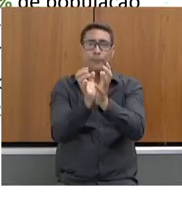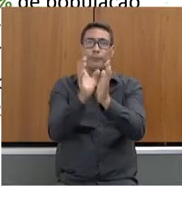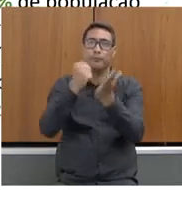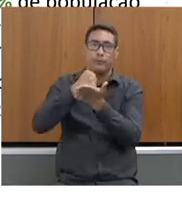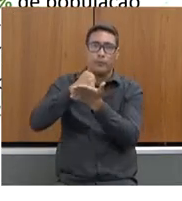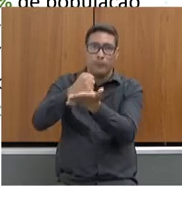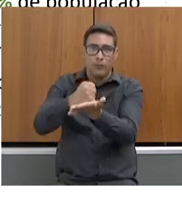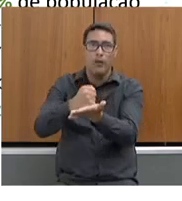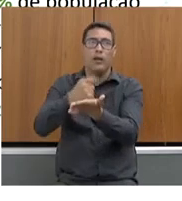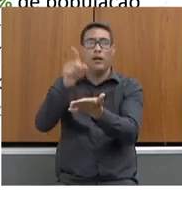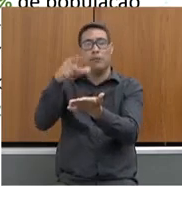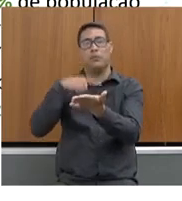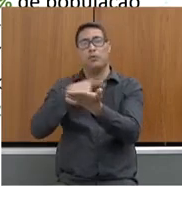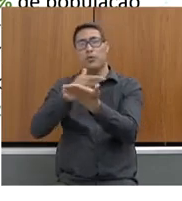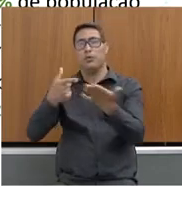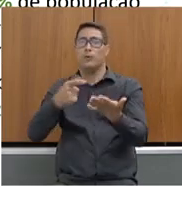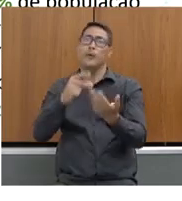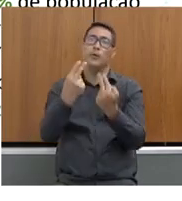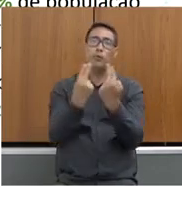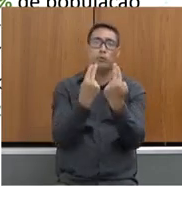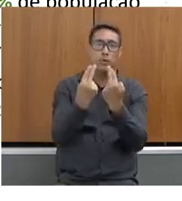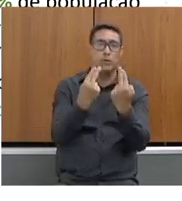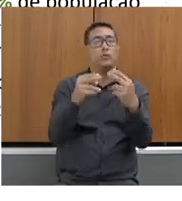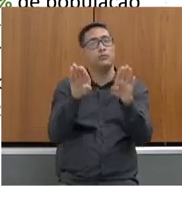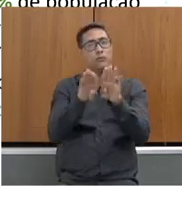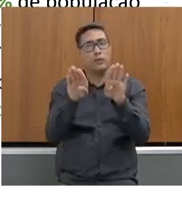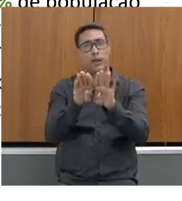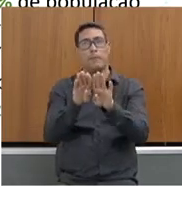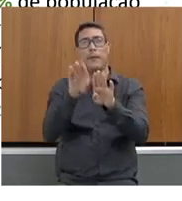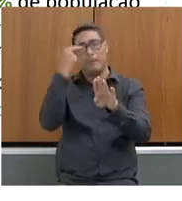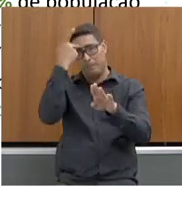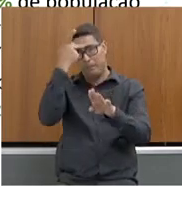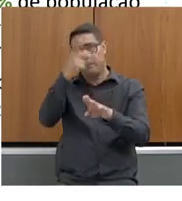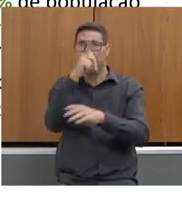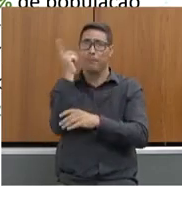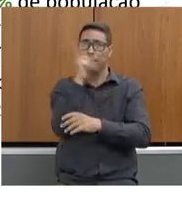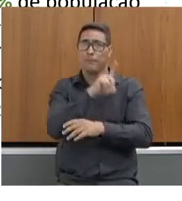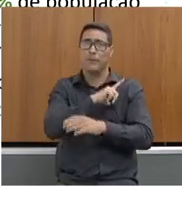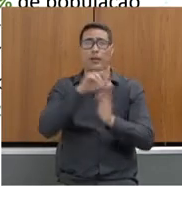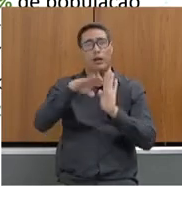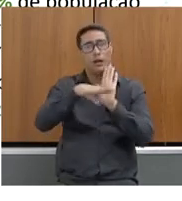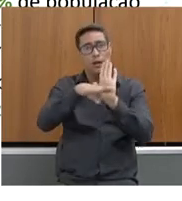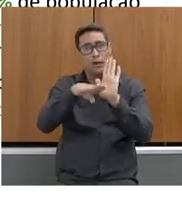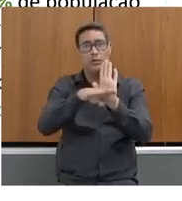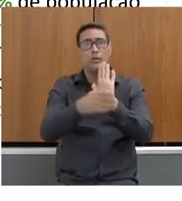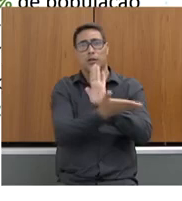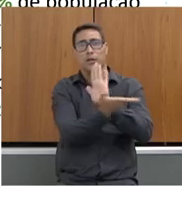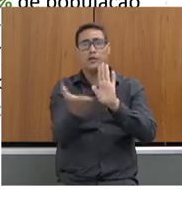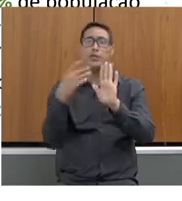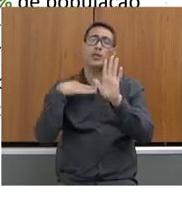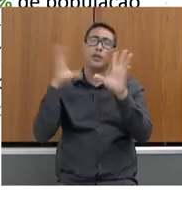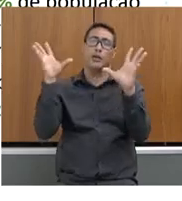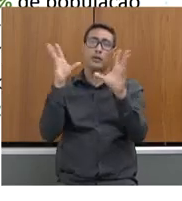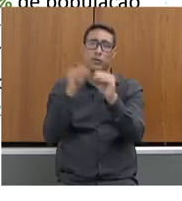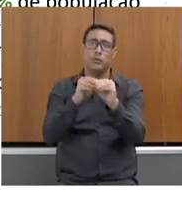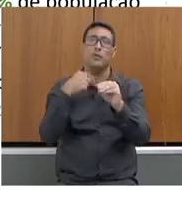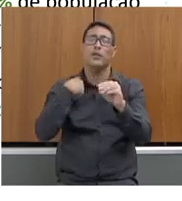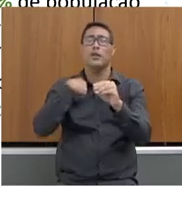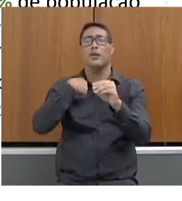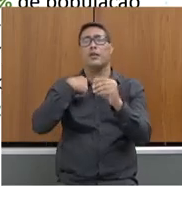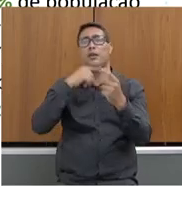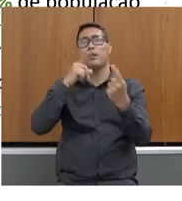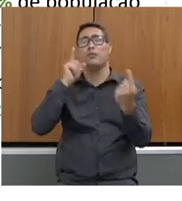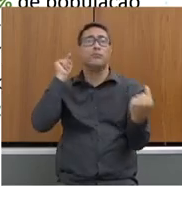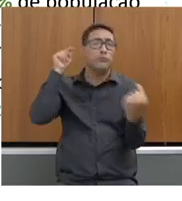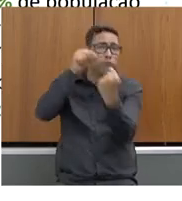resíduos sólidos urbanos e também as modelagens para concessão têm ajudado a reduzirmos ainda um desafio para o Estado de Minas